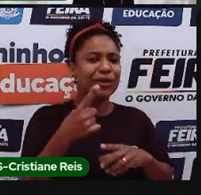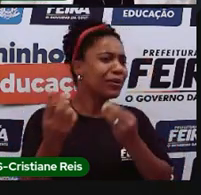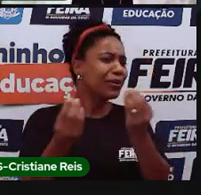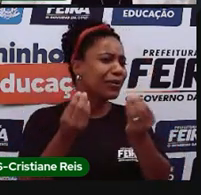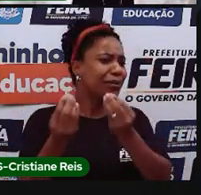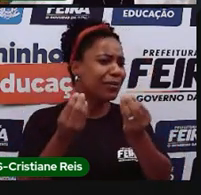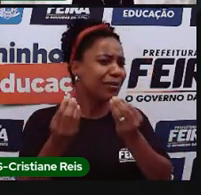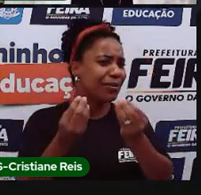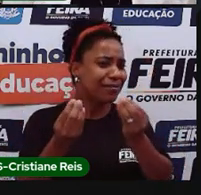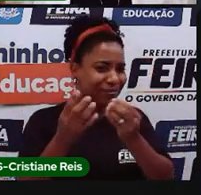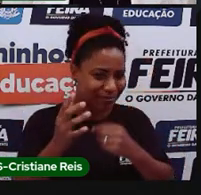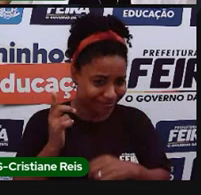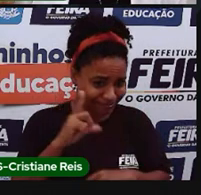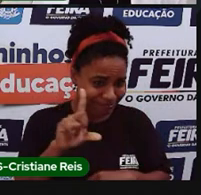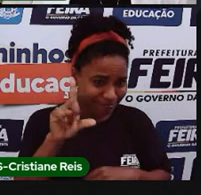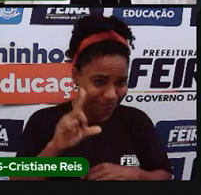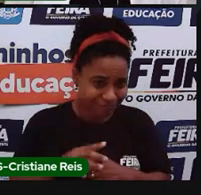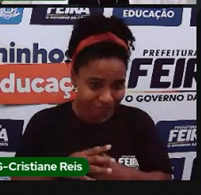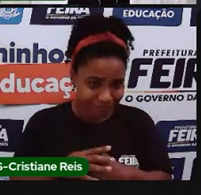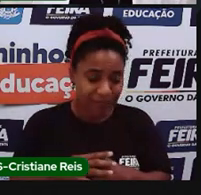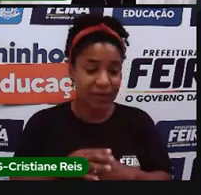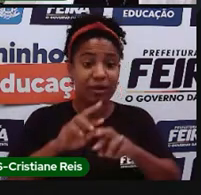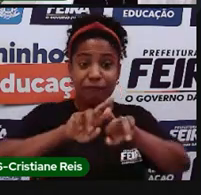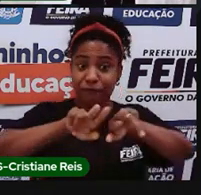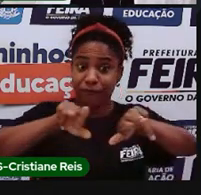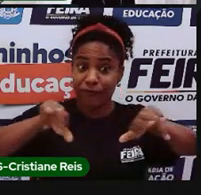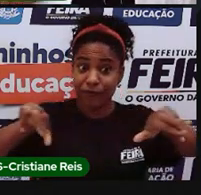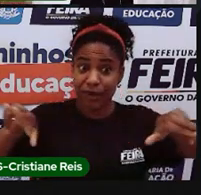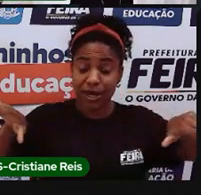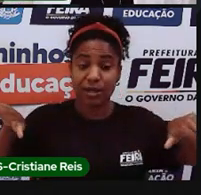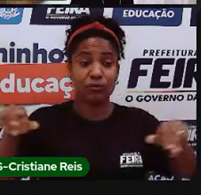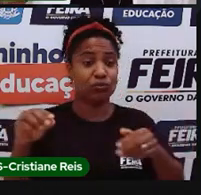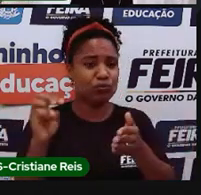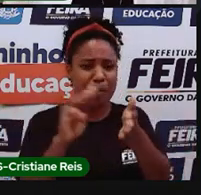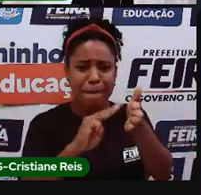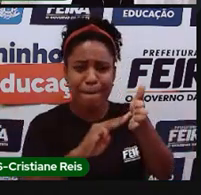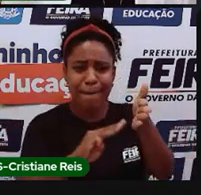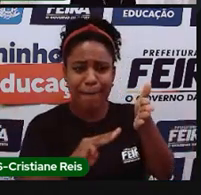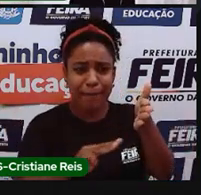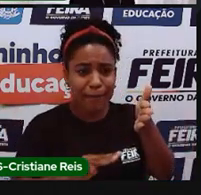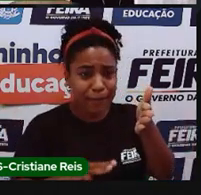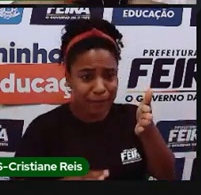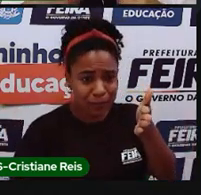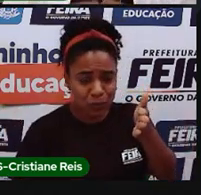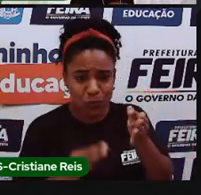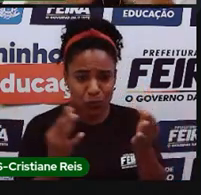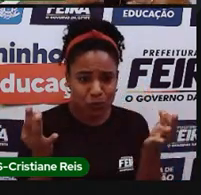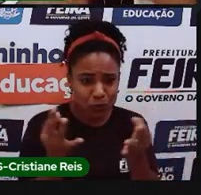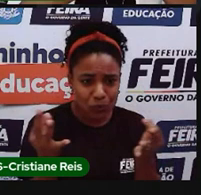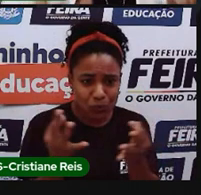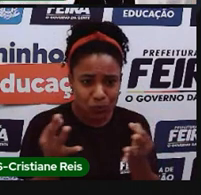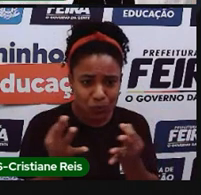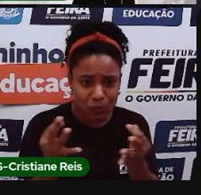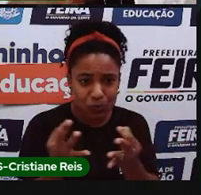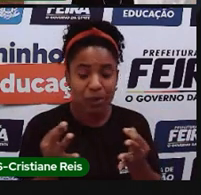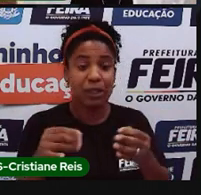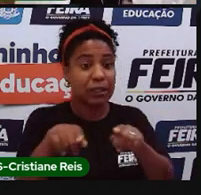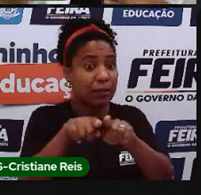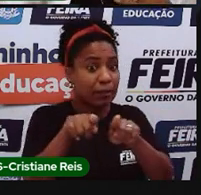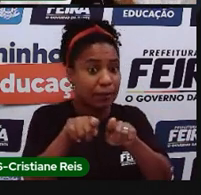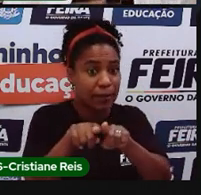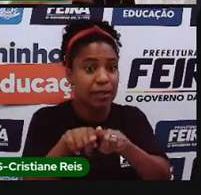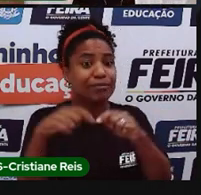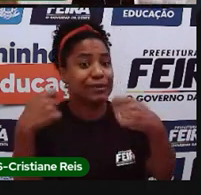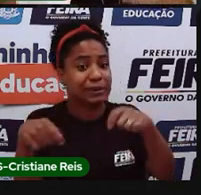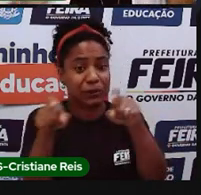de processos, de métodos que são empregados. Precisa também que a gente tenha uma série de aparelhos, né,